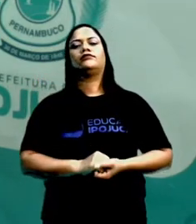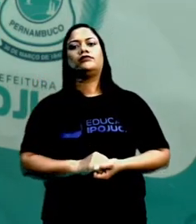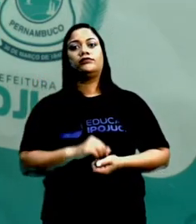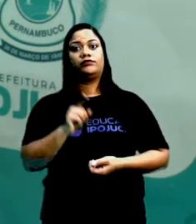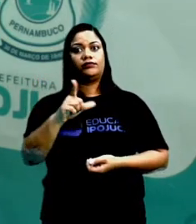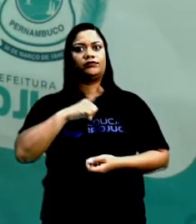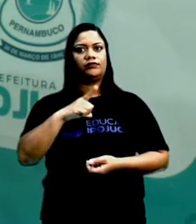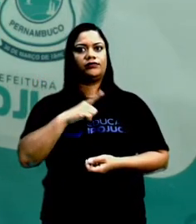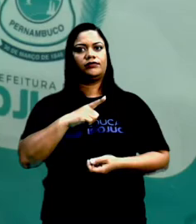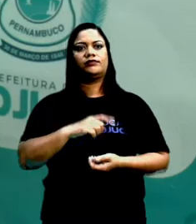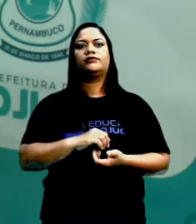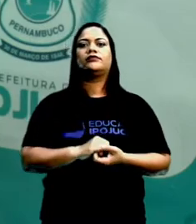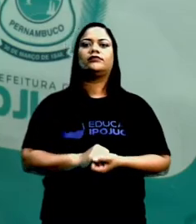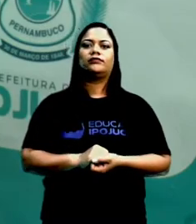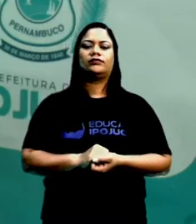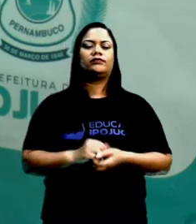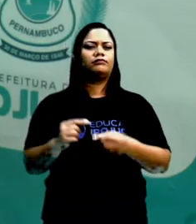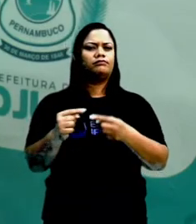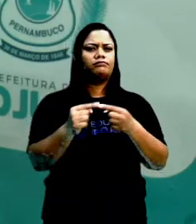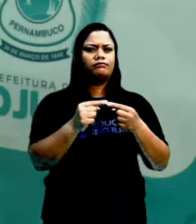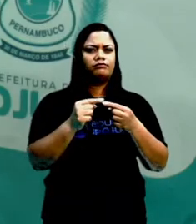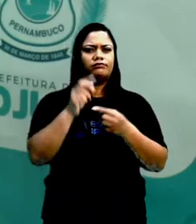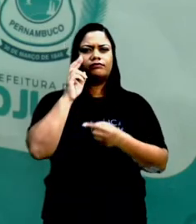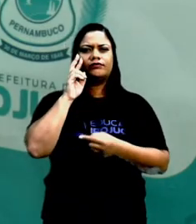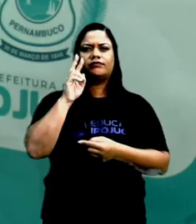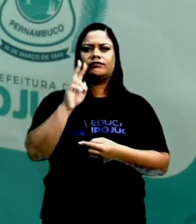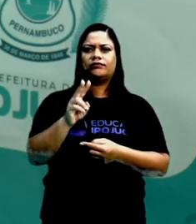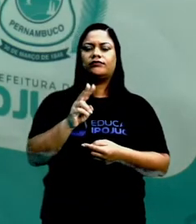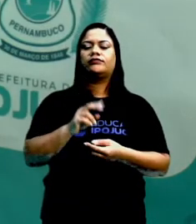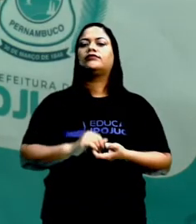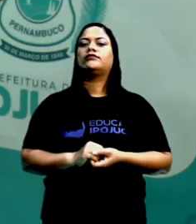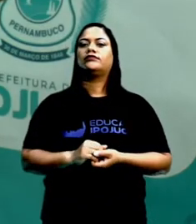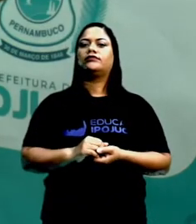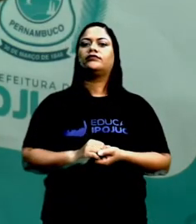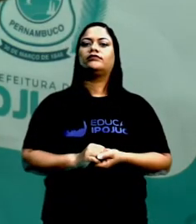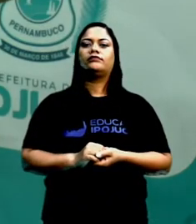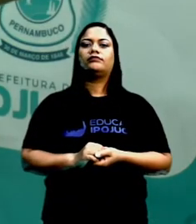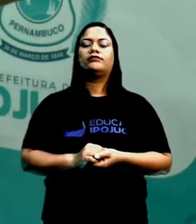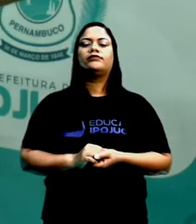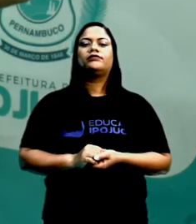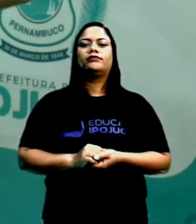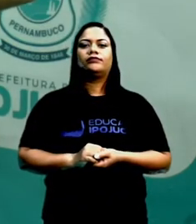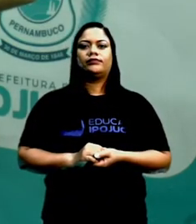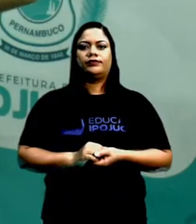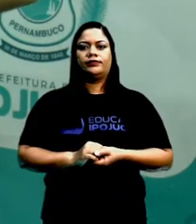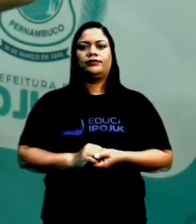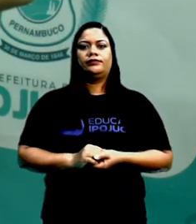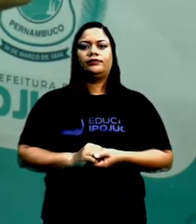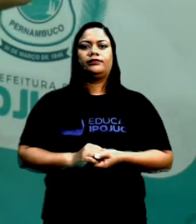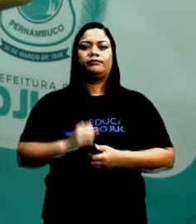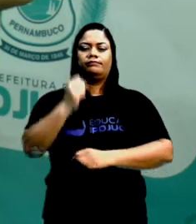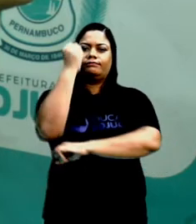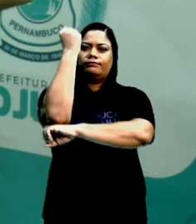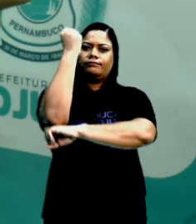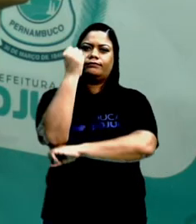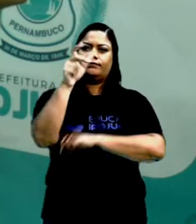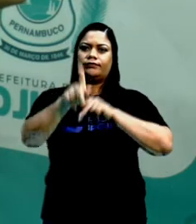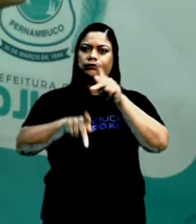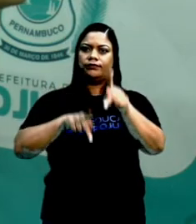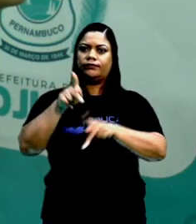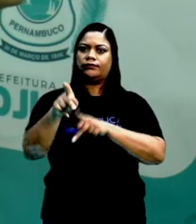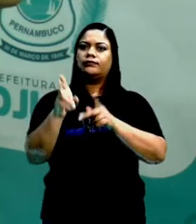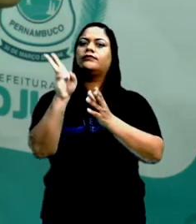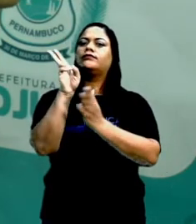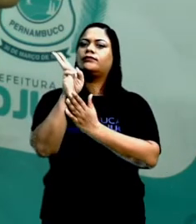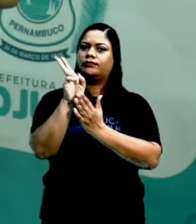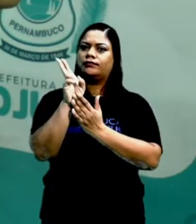você vai ter por um lado essa questão de dominação, também vai ter por outro de resistência dos povos indígenas. Ok, pessoal? Vamos